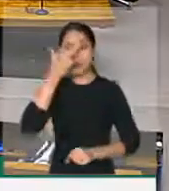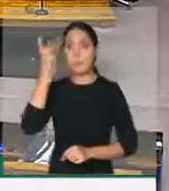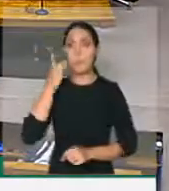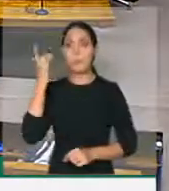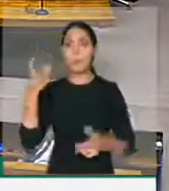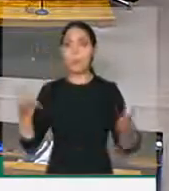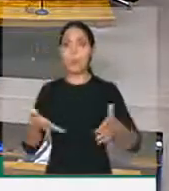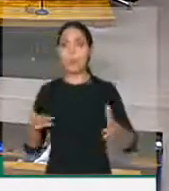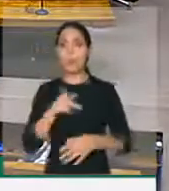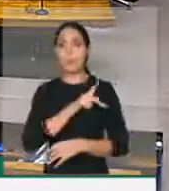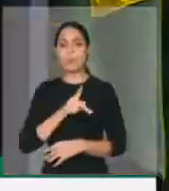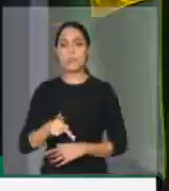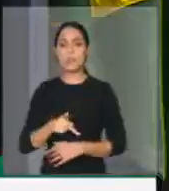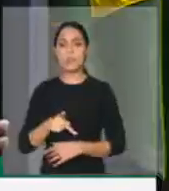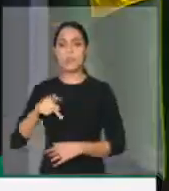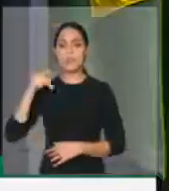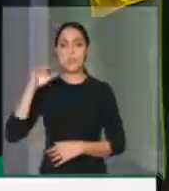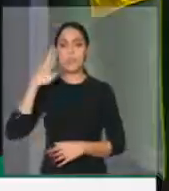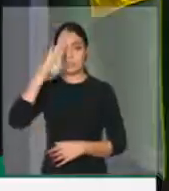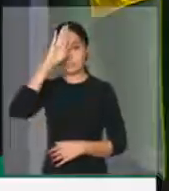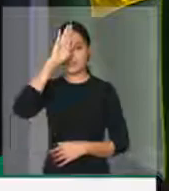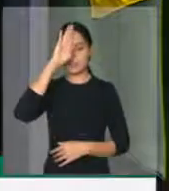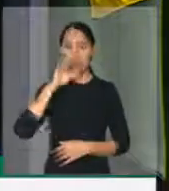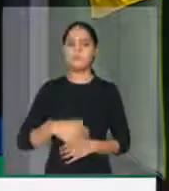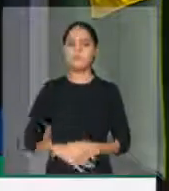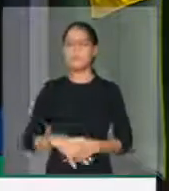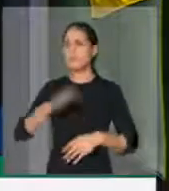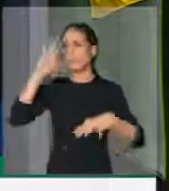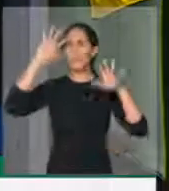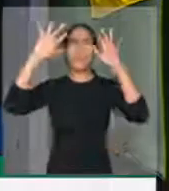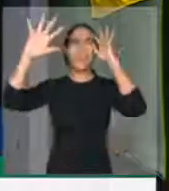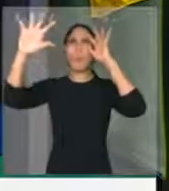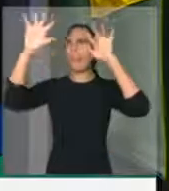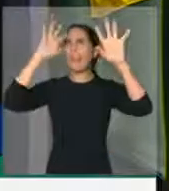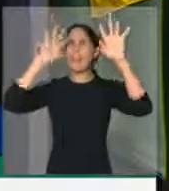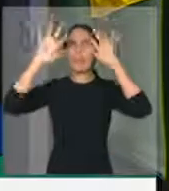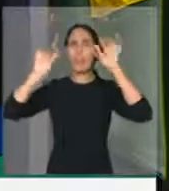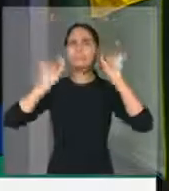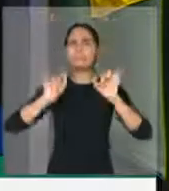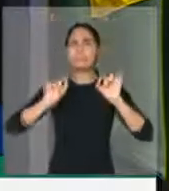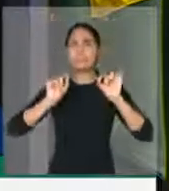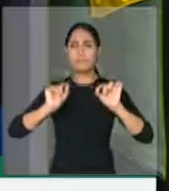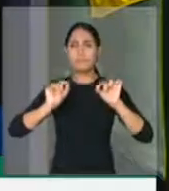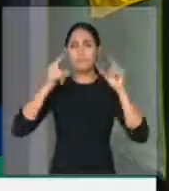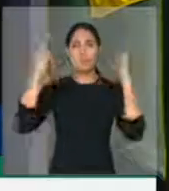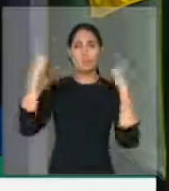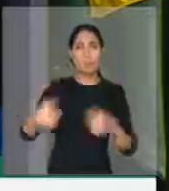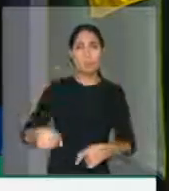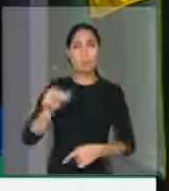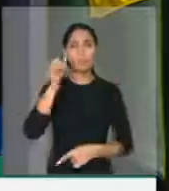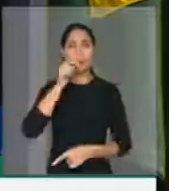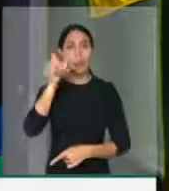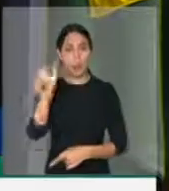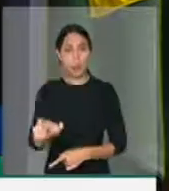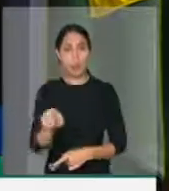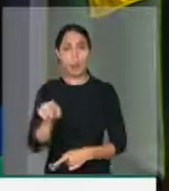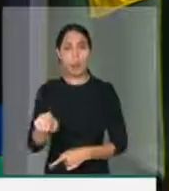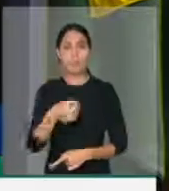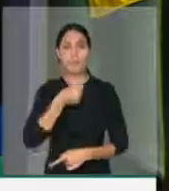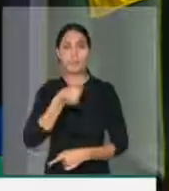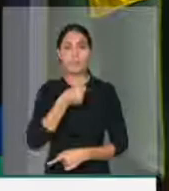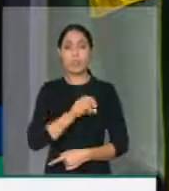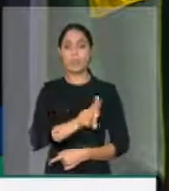Messias ultrapassou os limites da imaginação. Ofendeu uma jornalista, Patrícia